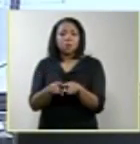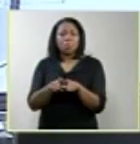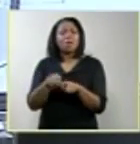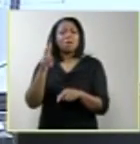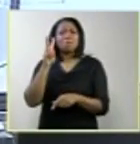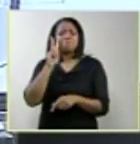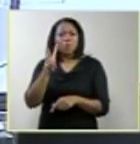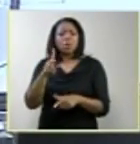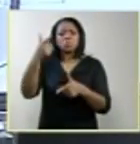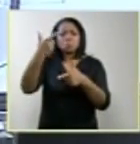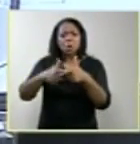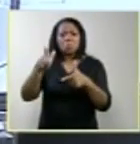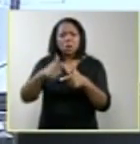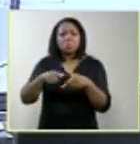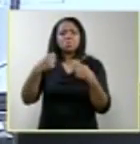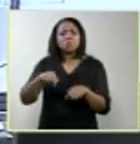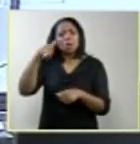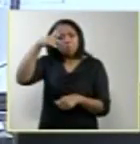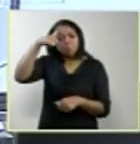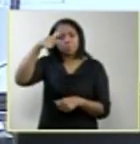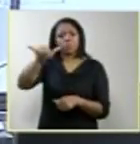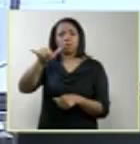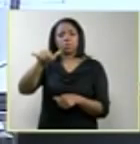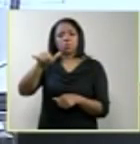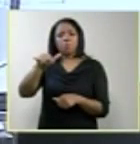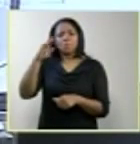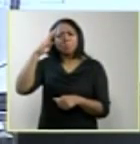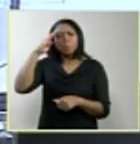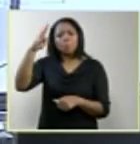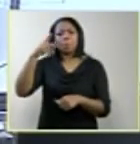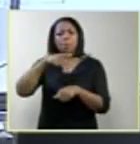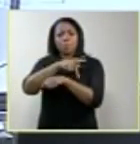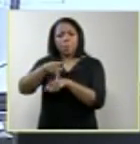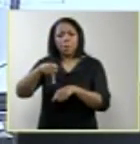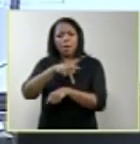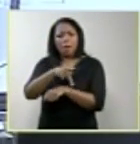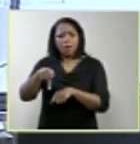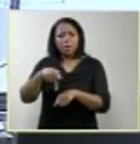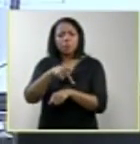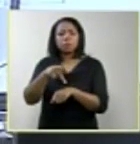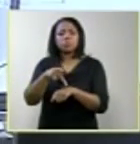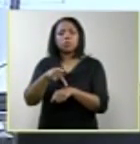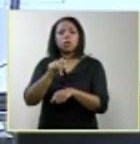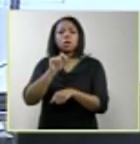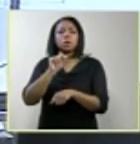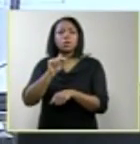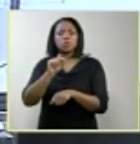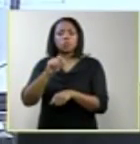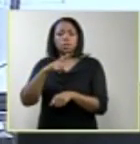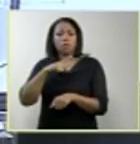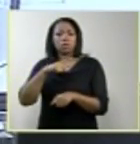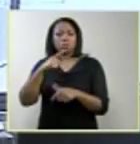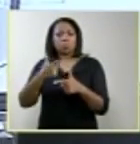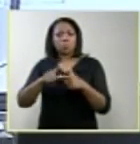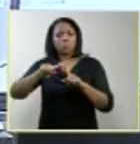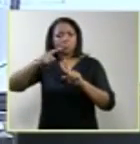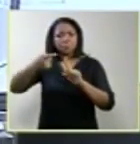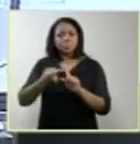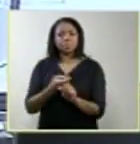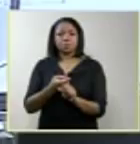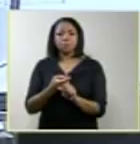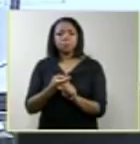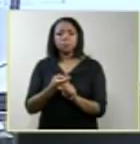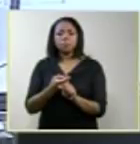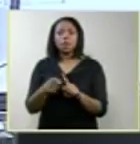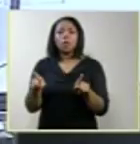riscos devem ser evitados, especialmente em países com leis restritas para a interrupção da gestação. A FASOG,